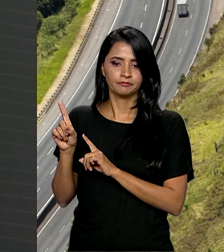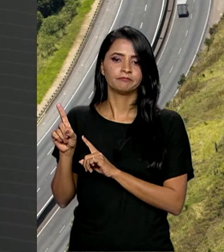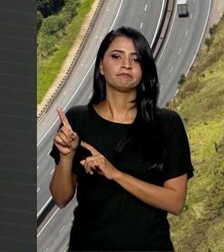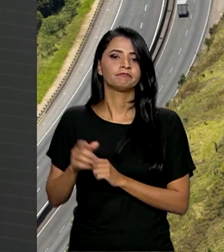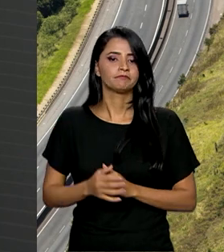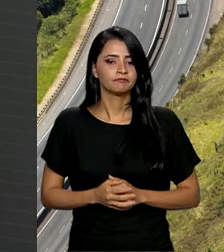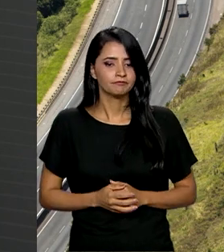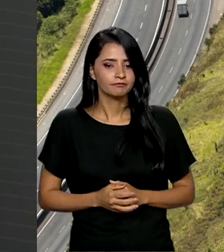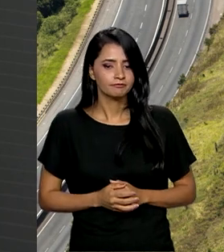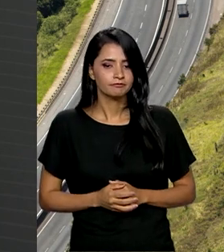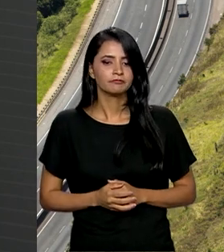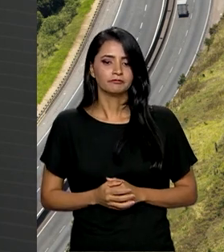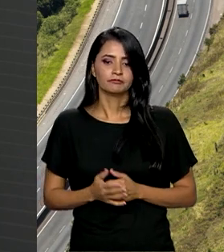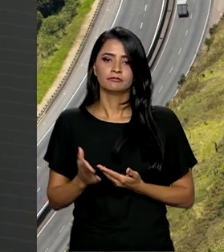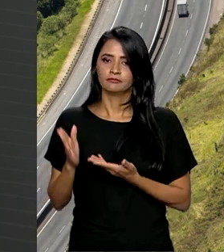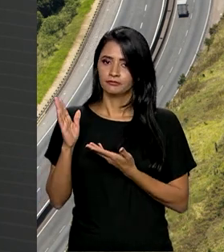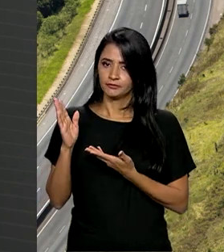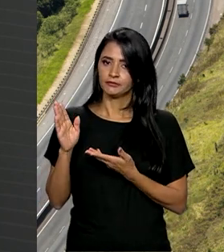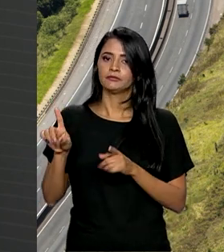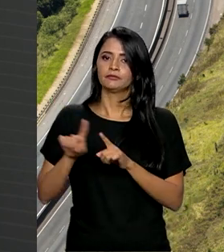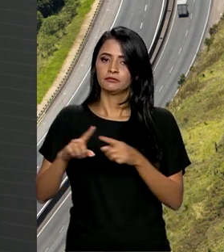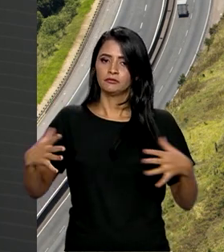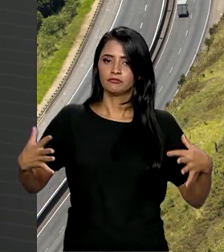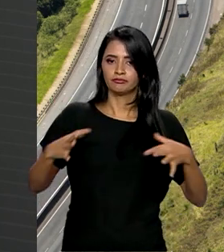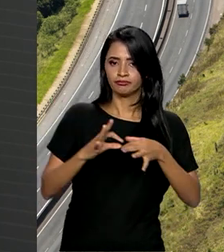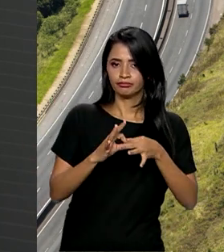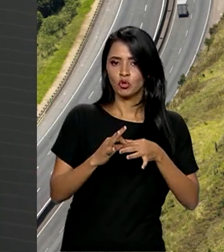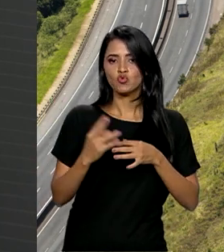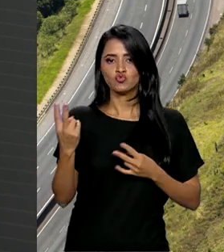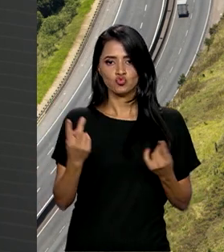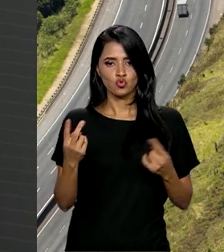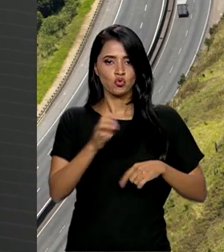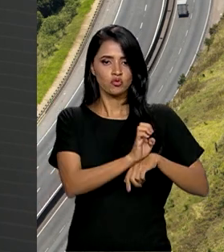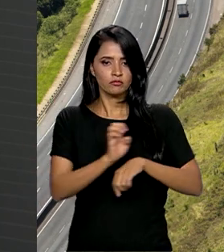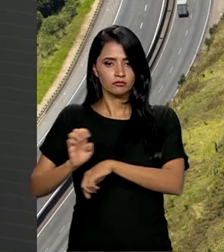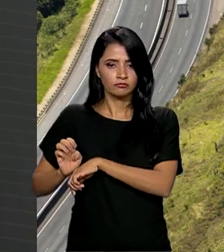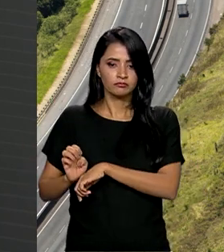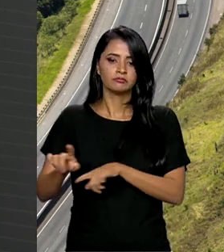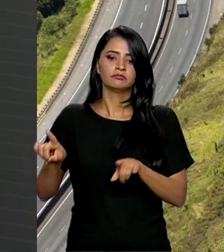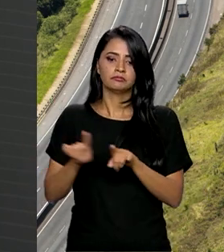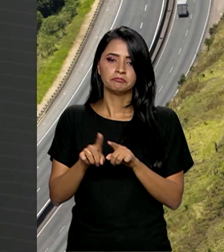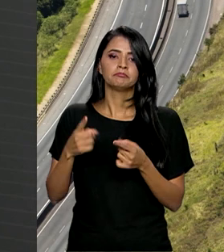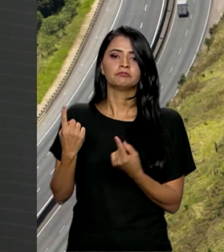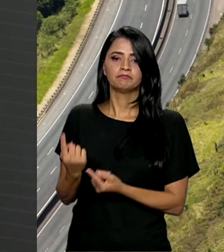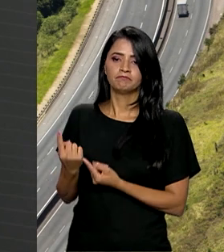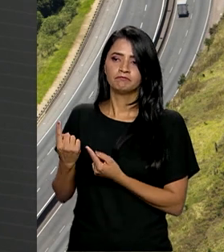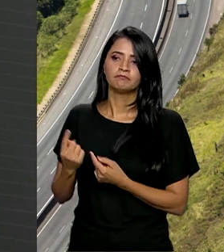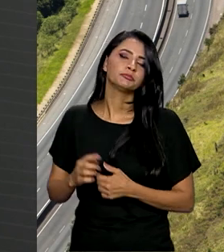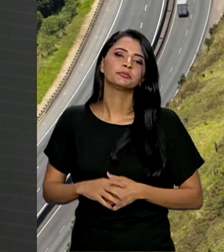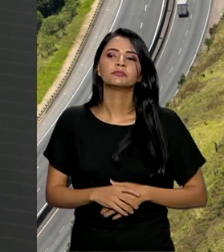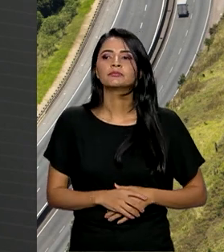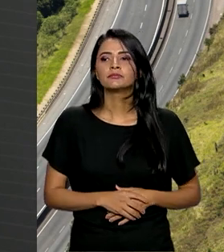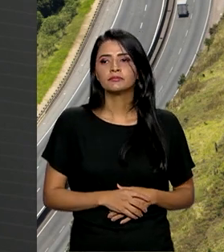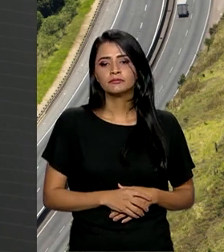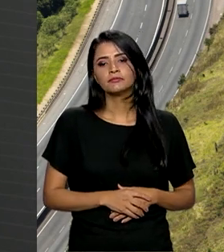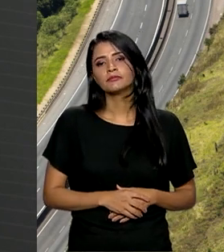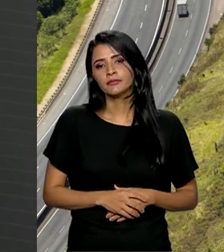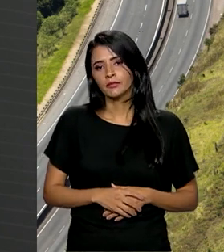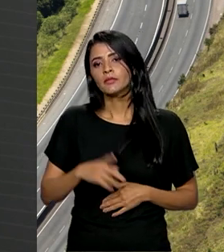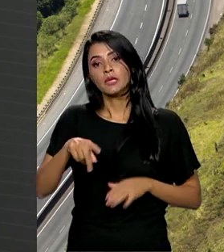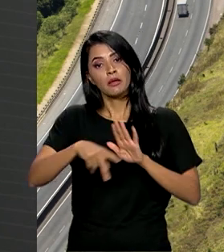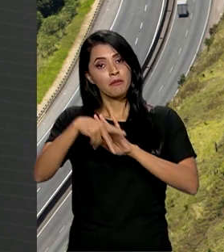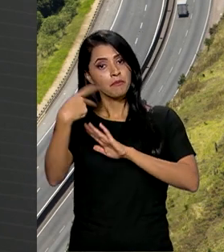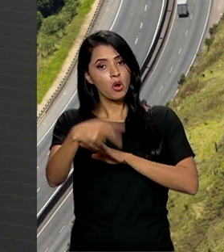Rondônia, a de Xambioá, ligando Tocantins e Pará, e a de Porto Murtinho, no Mato Grosso do Sul, que faz